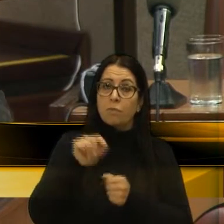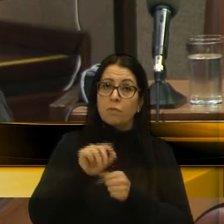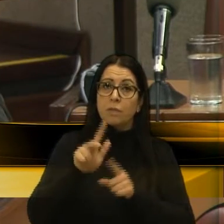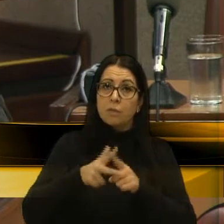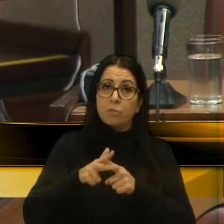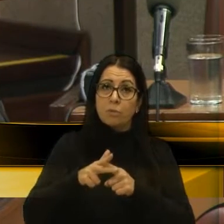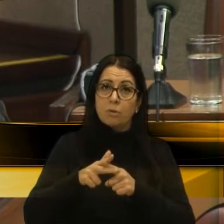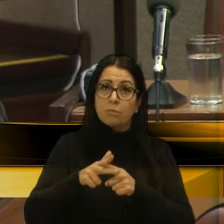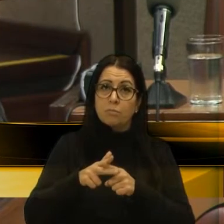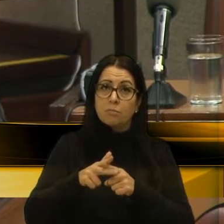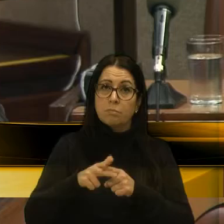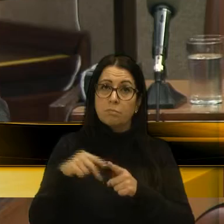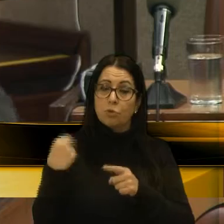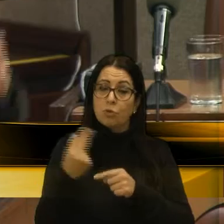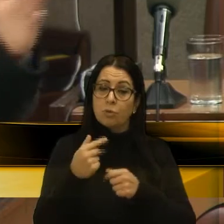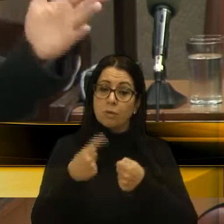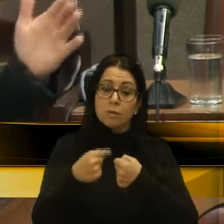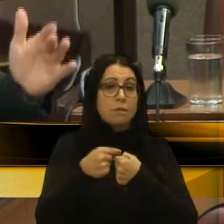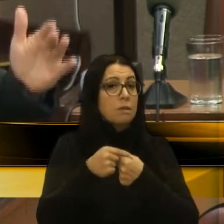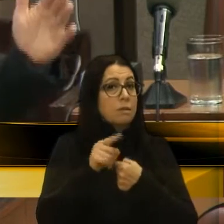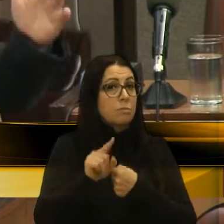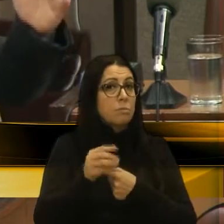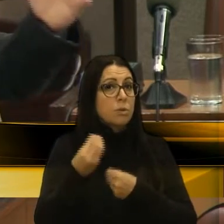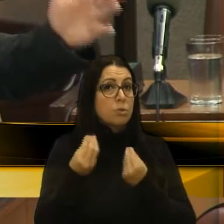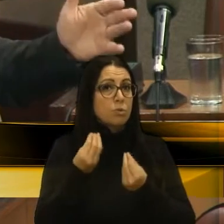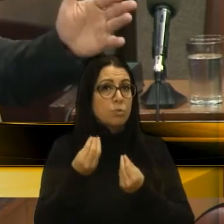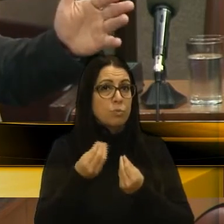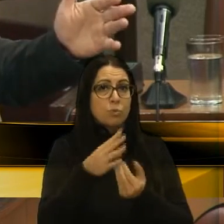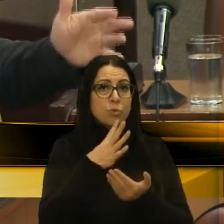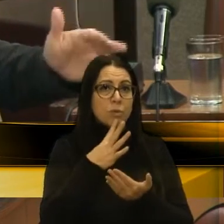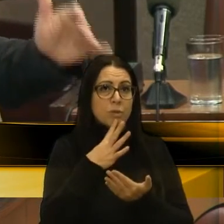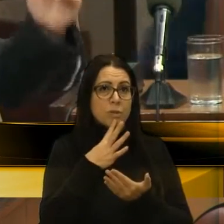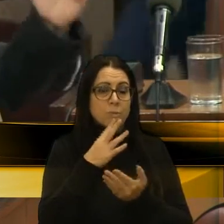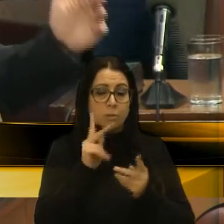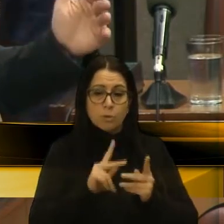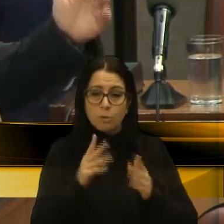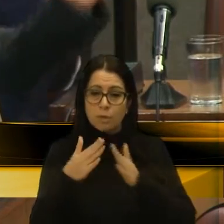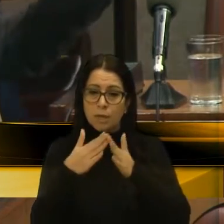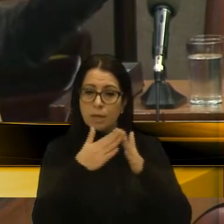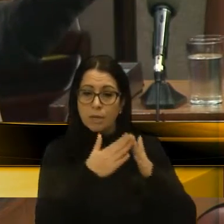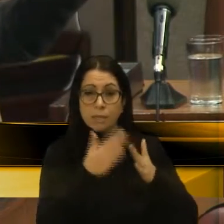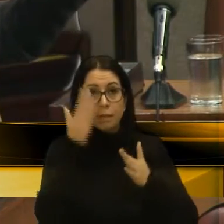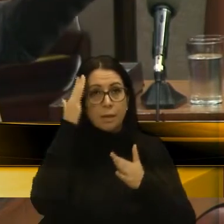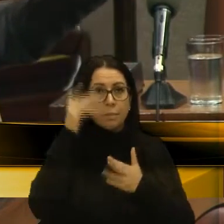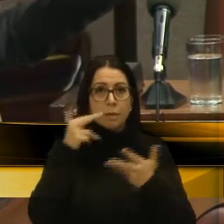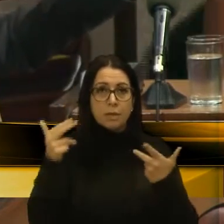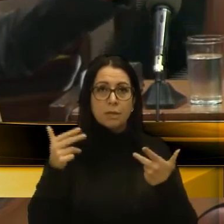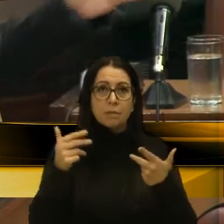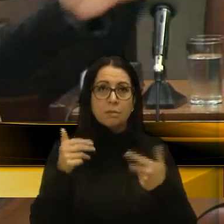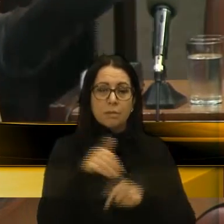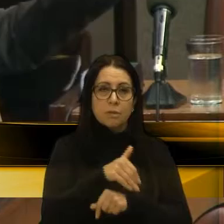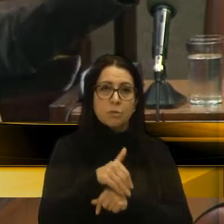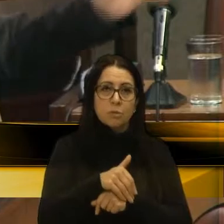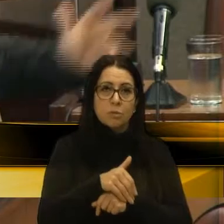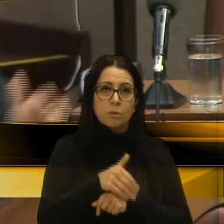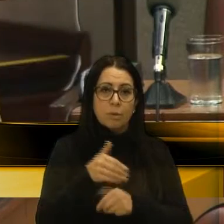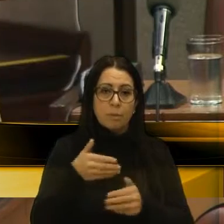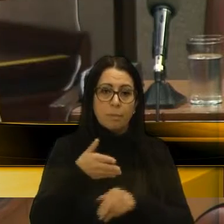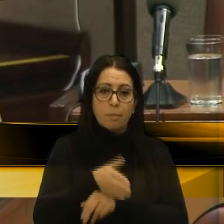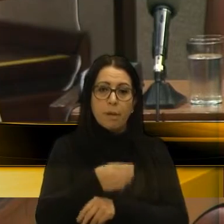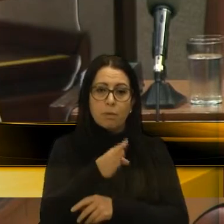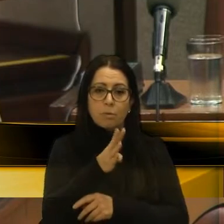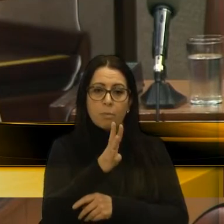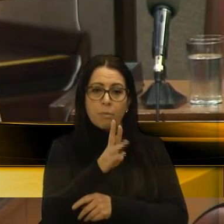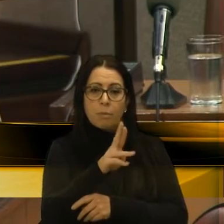arrumados os buracos na nossa cidade. Só que, como nós conhecemos os moradores, sabemos da angústia, tem uma rua saída para a BR que está